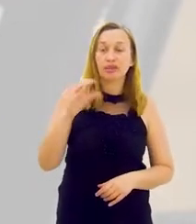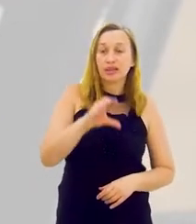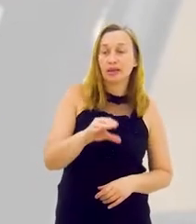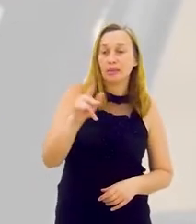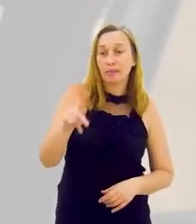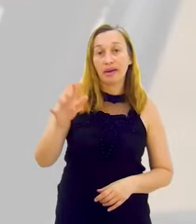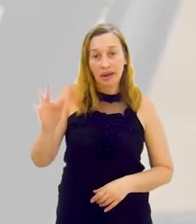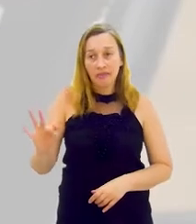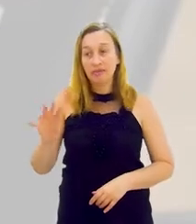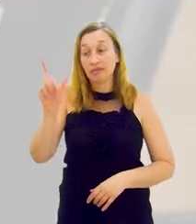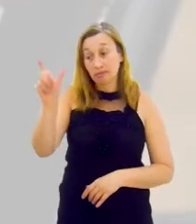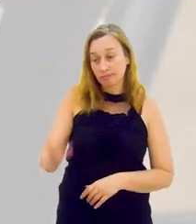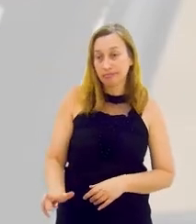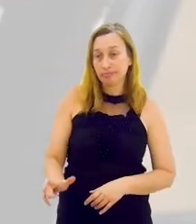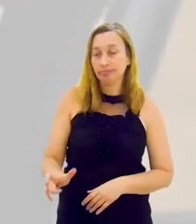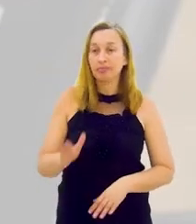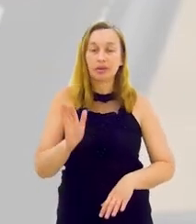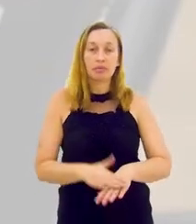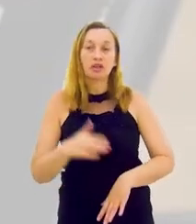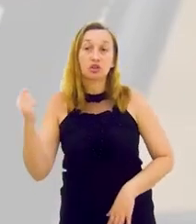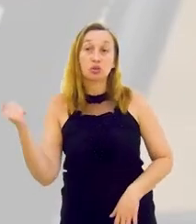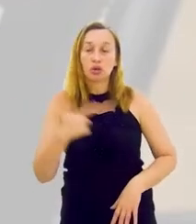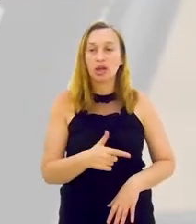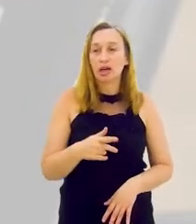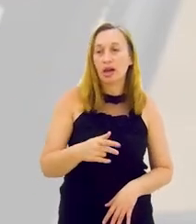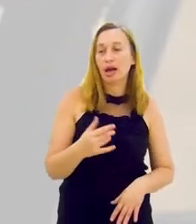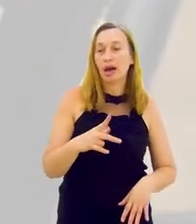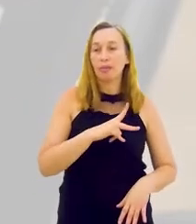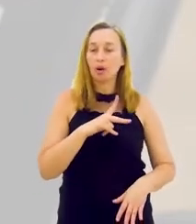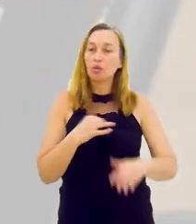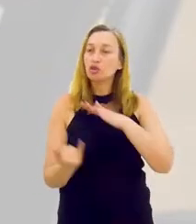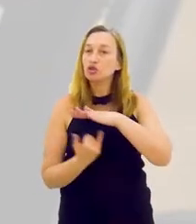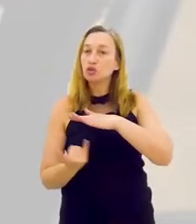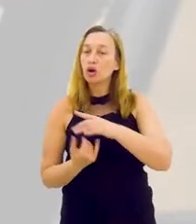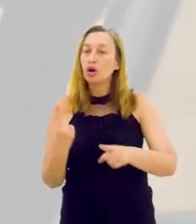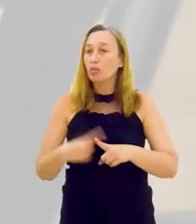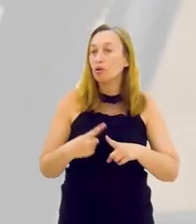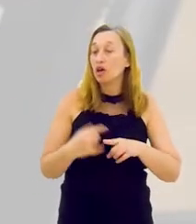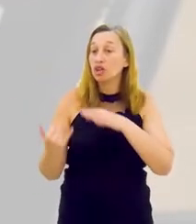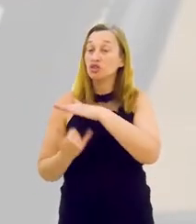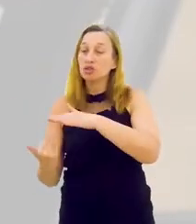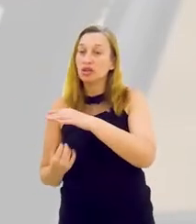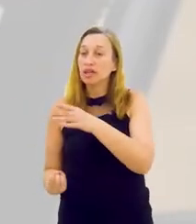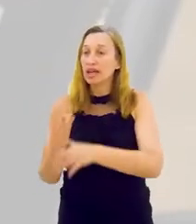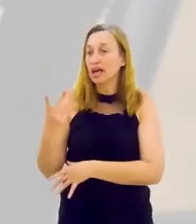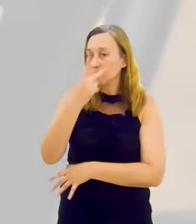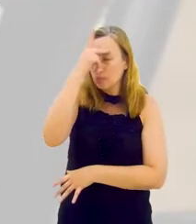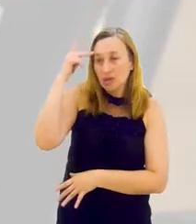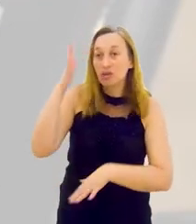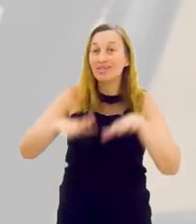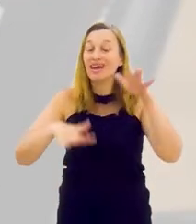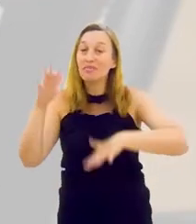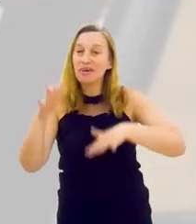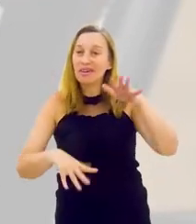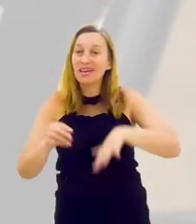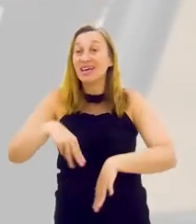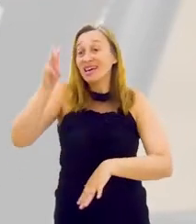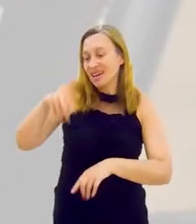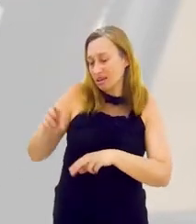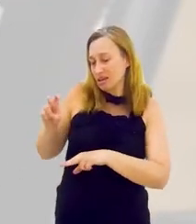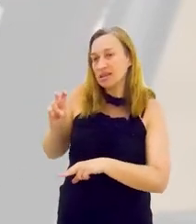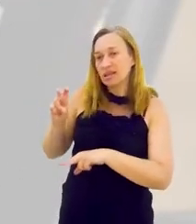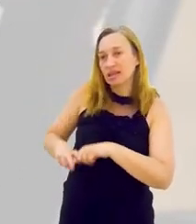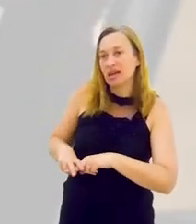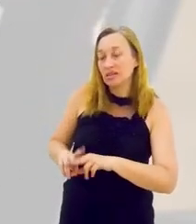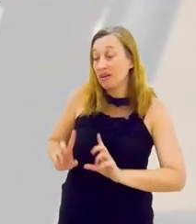importância do CPF, da pessoa. Isso é mais do que a própria instituição, porque essas instituições são feitas por pessoas. Dependendo